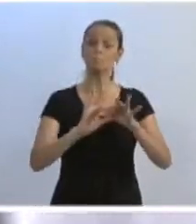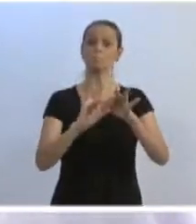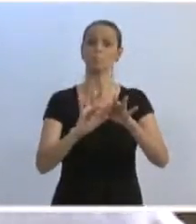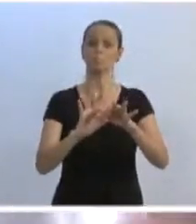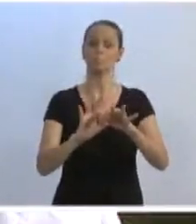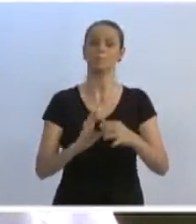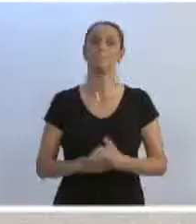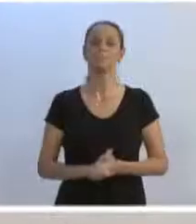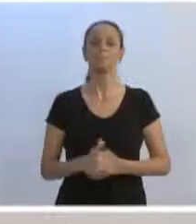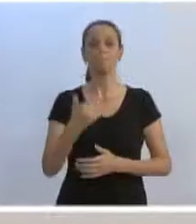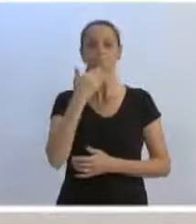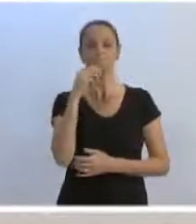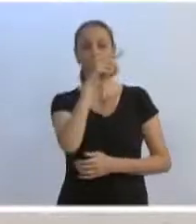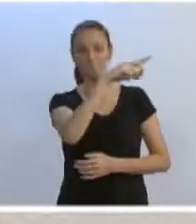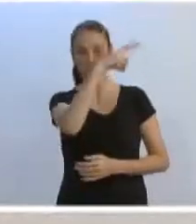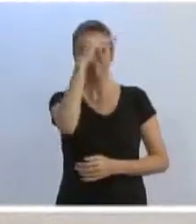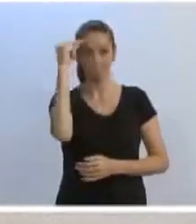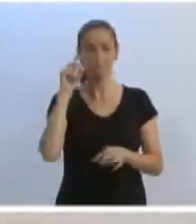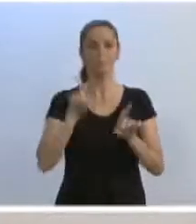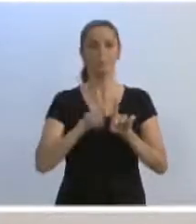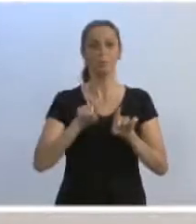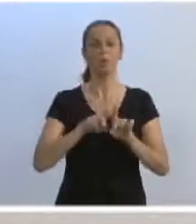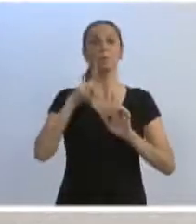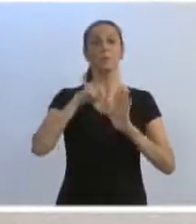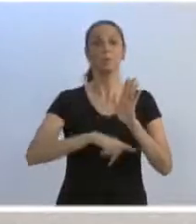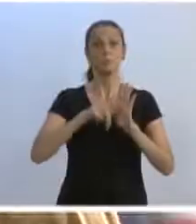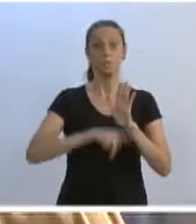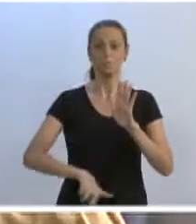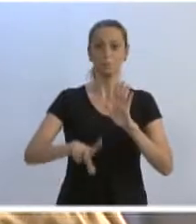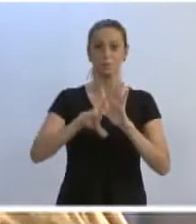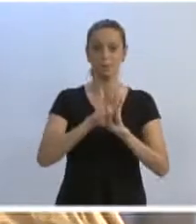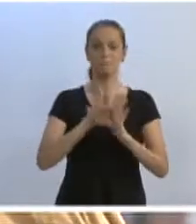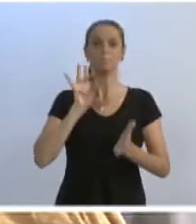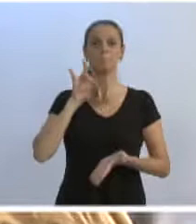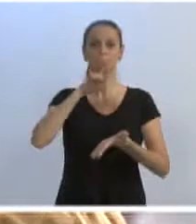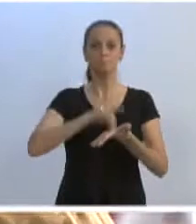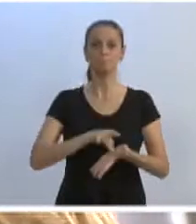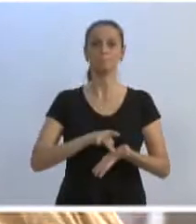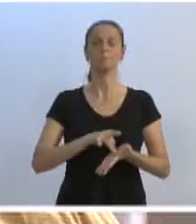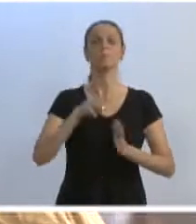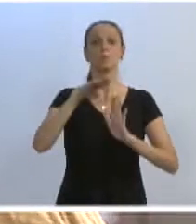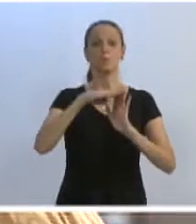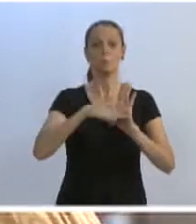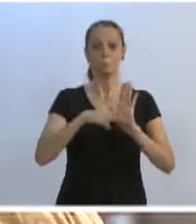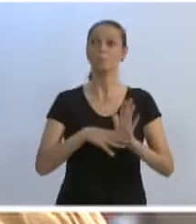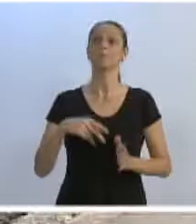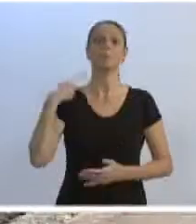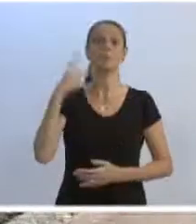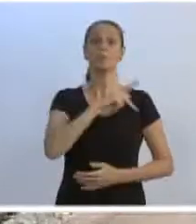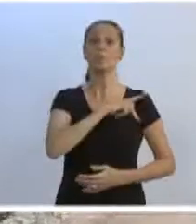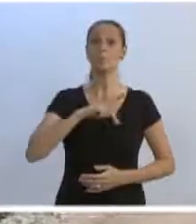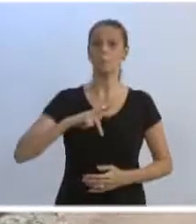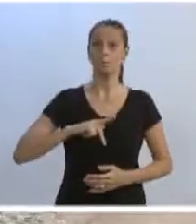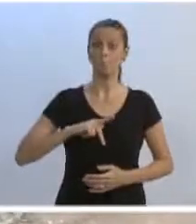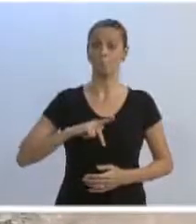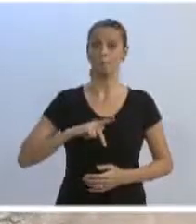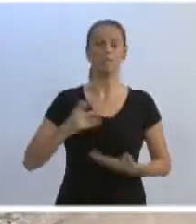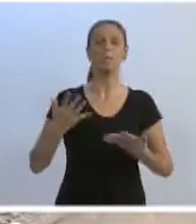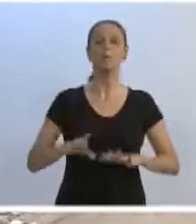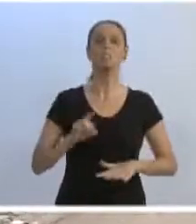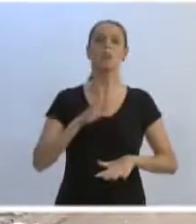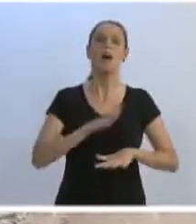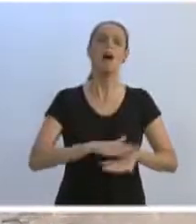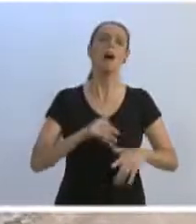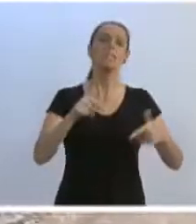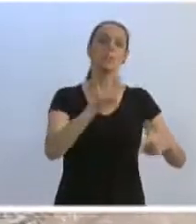encaminhamos para o Executivo um anteprojeto de lei, justamente para estabelecer isso como um programa de política pública. E não apenas como uma ação de um